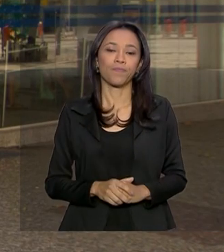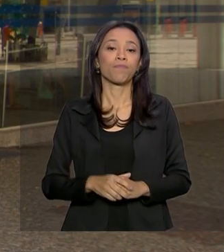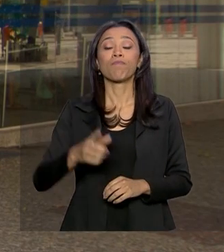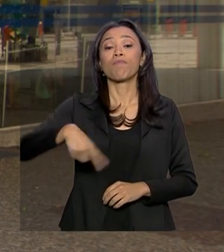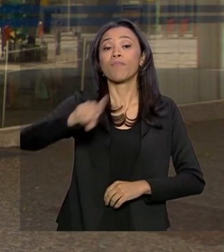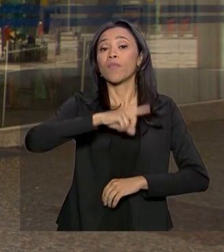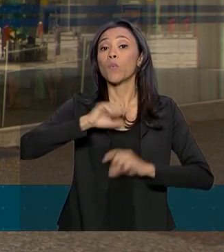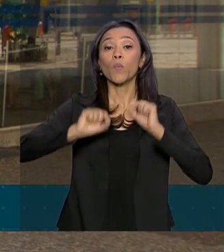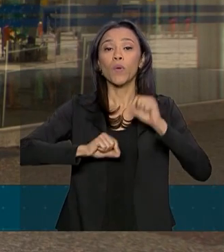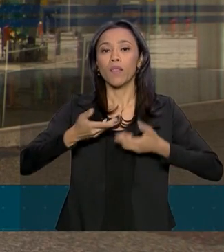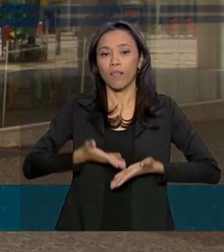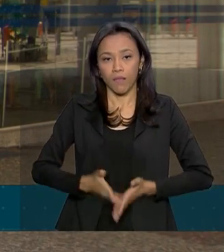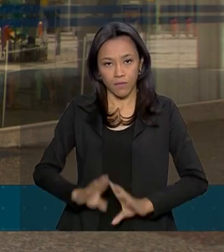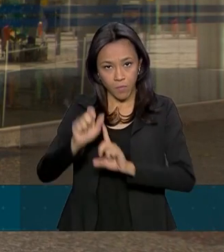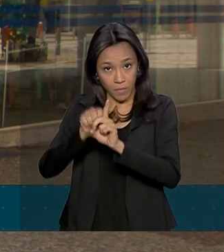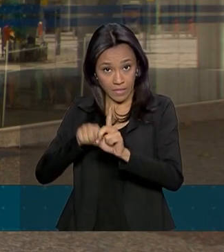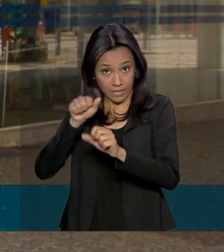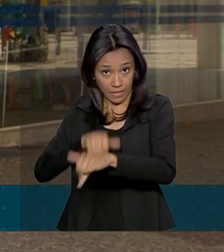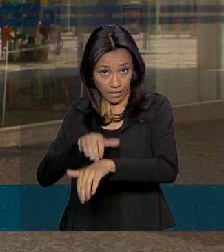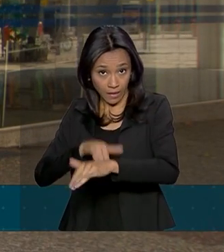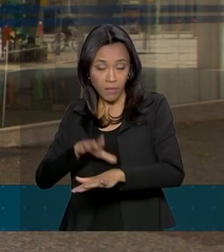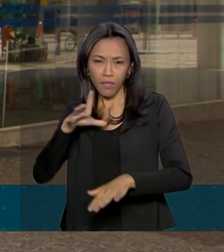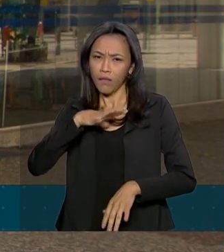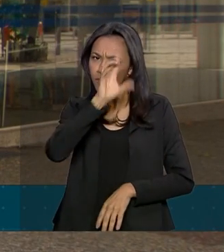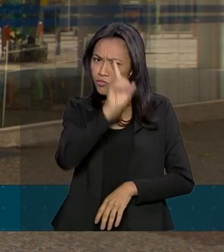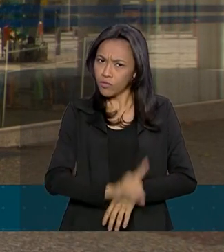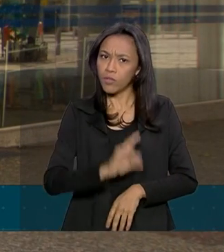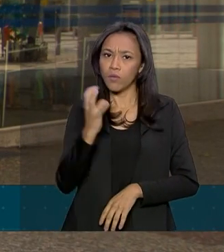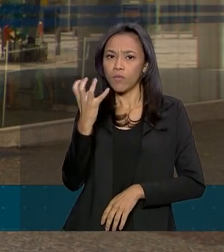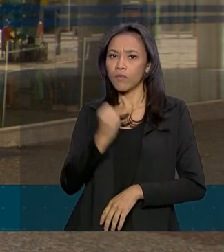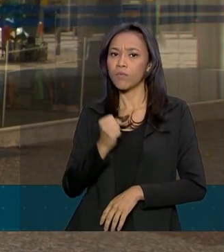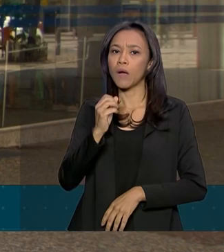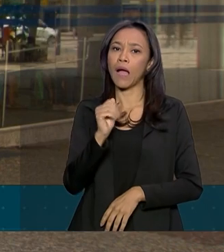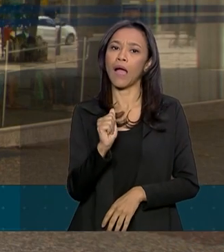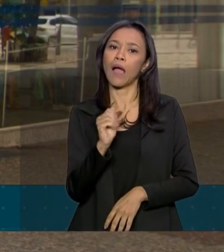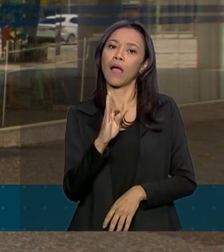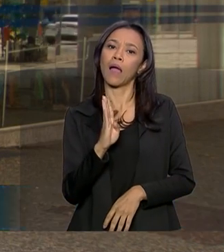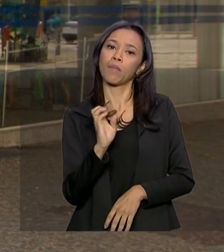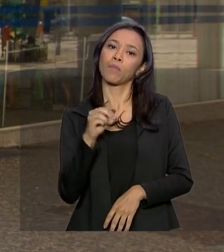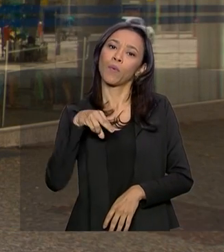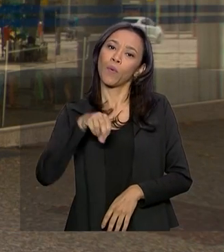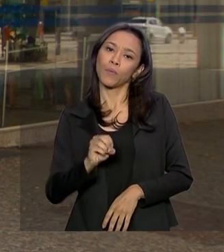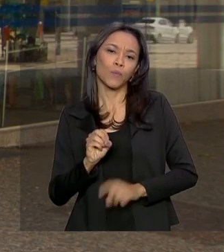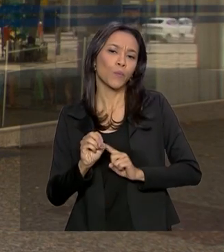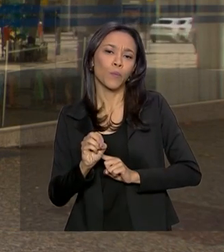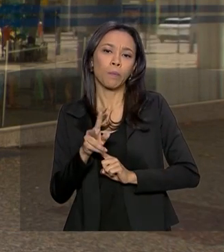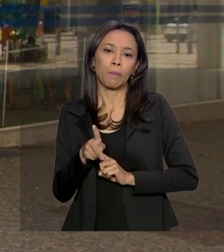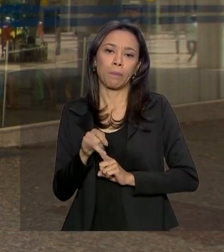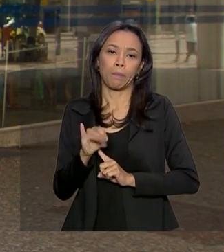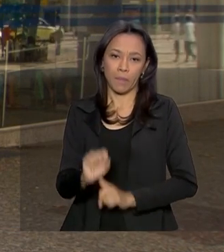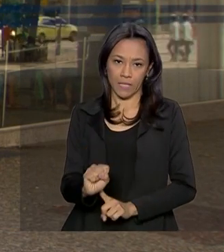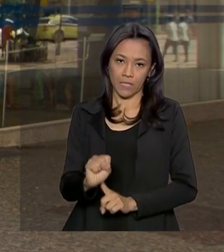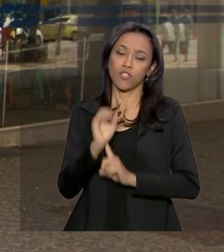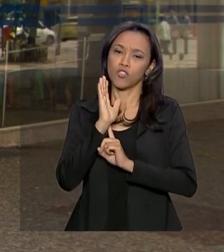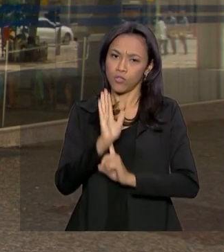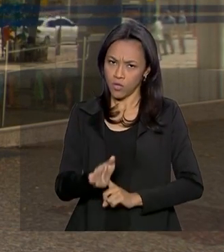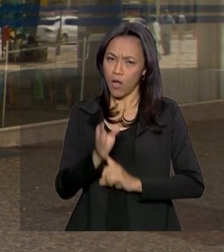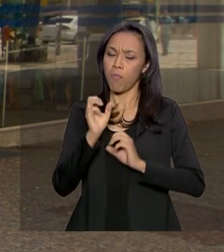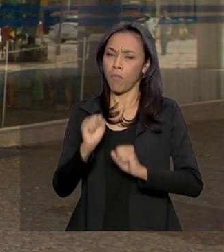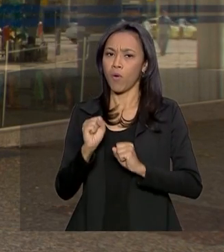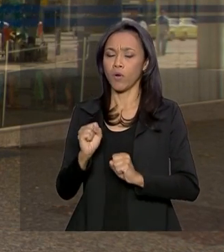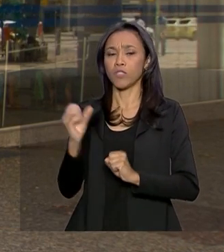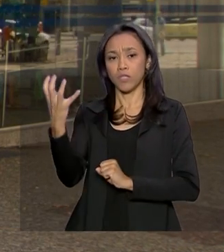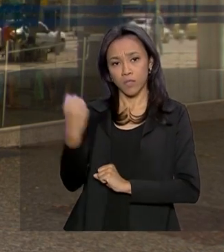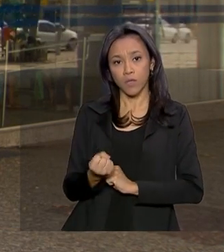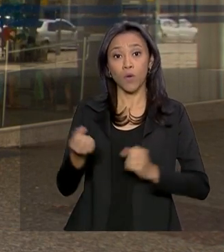trabalhadores nascidos em setembro e que tem direito ao abono salarial do Programa de Integração Social, o PIS. O benefício já pode ser recebido a